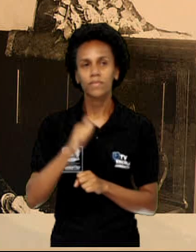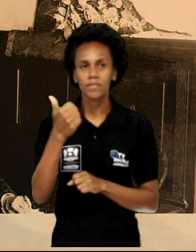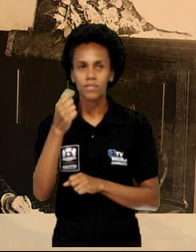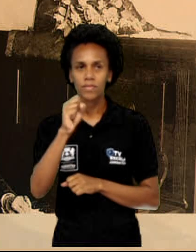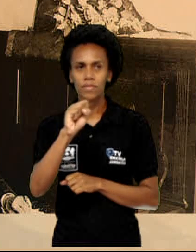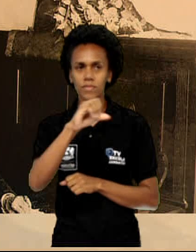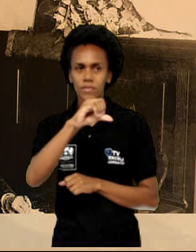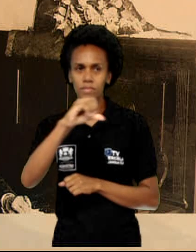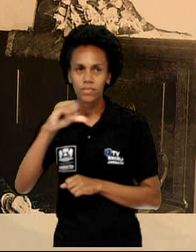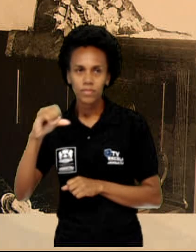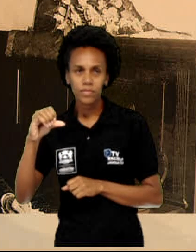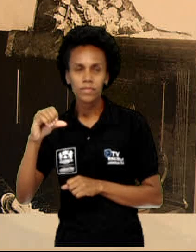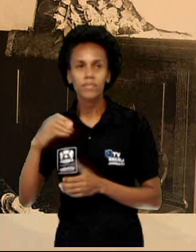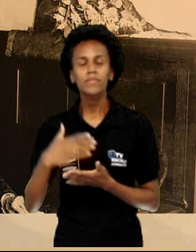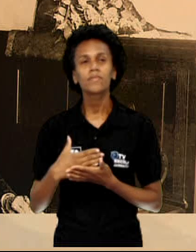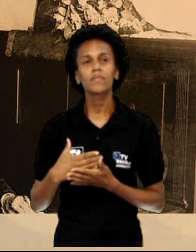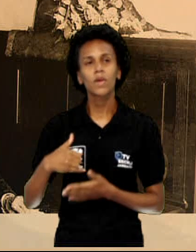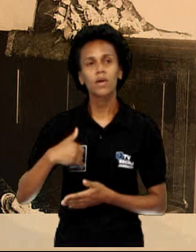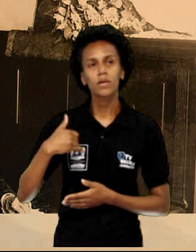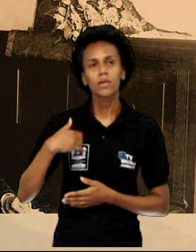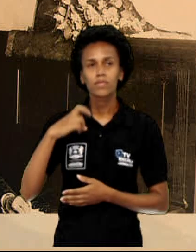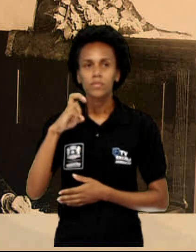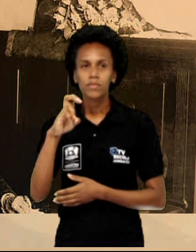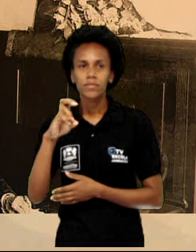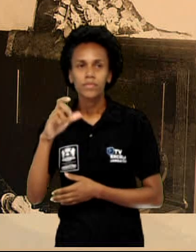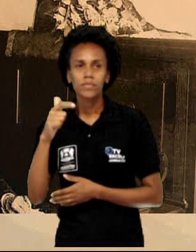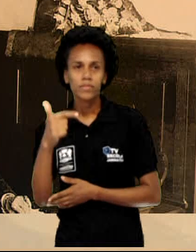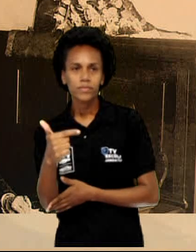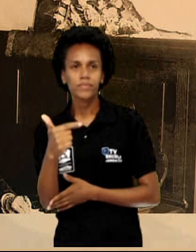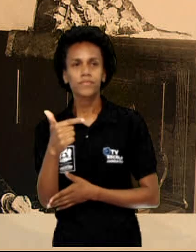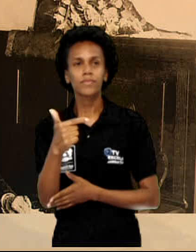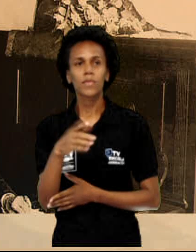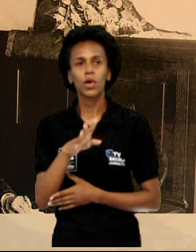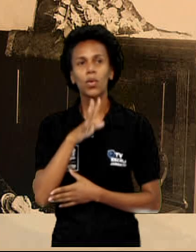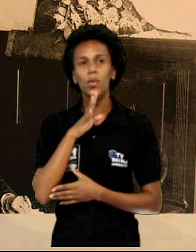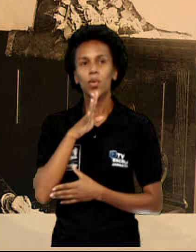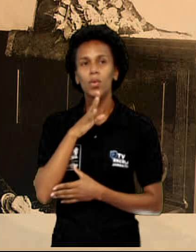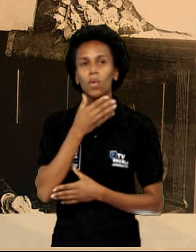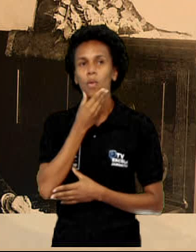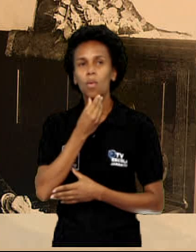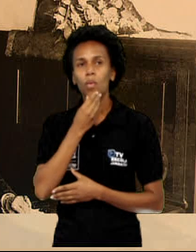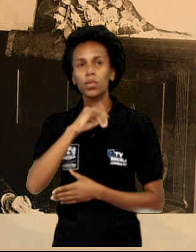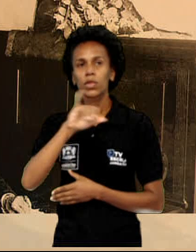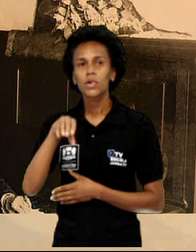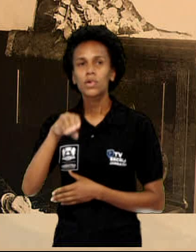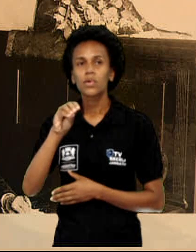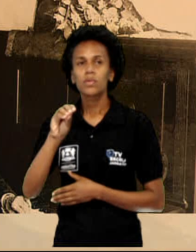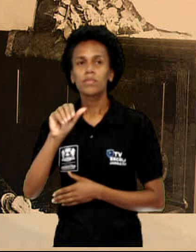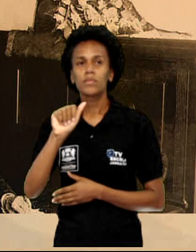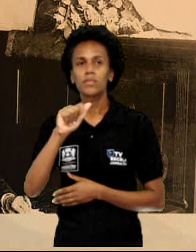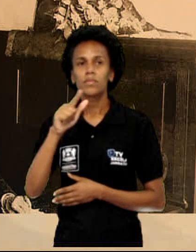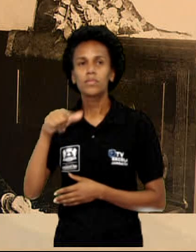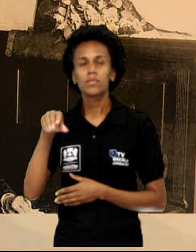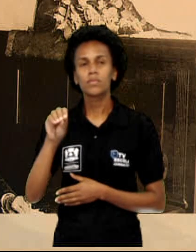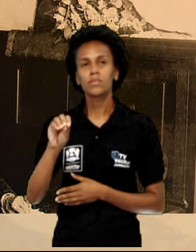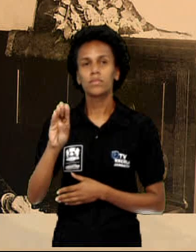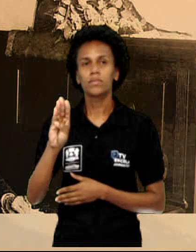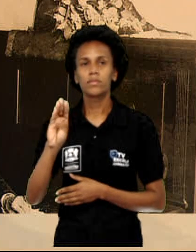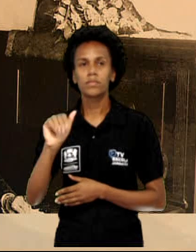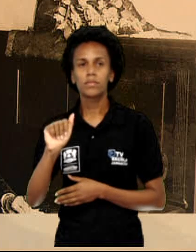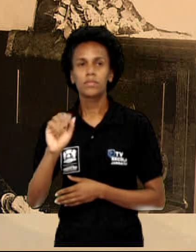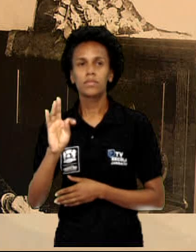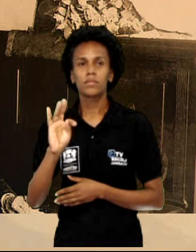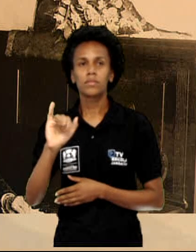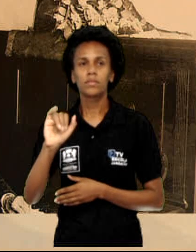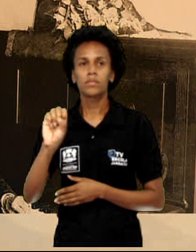Em 1899, aos 52 anos, conheceu João Batista Fernandes Laje, um estudante de